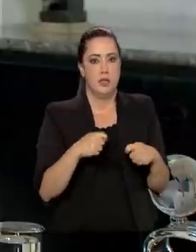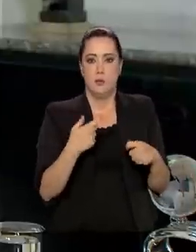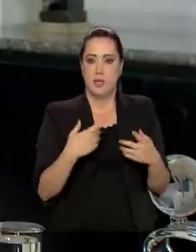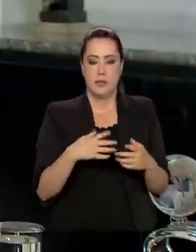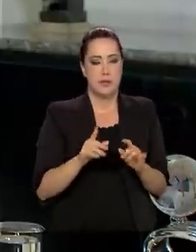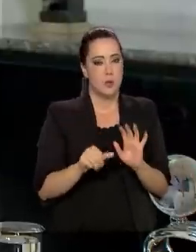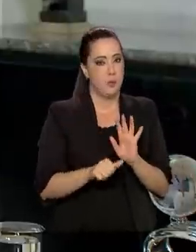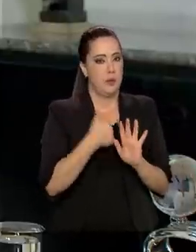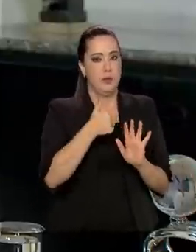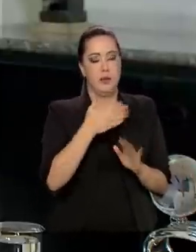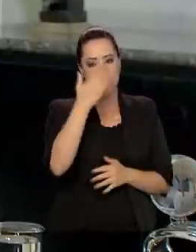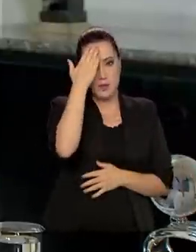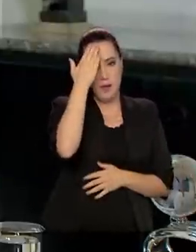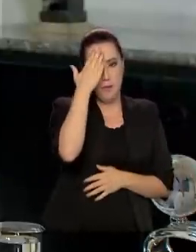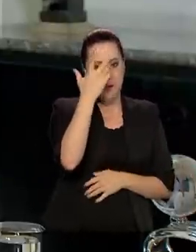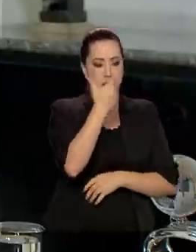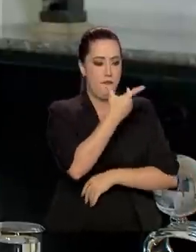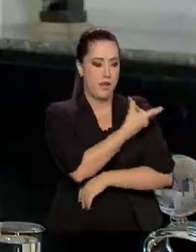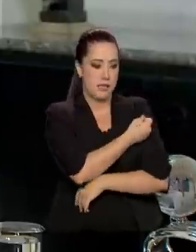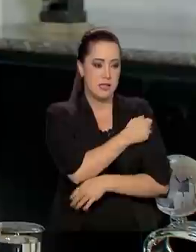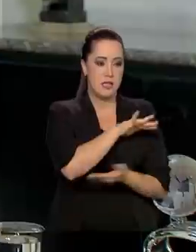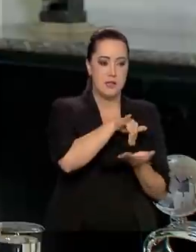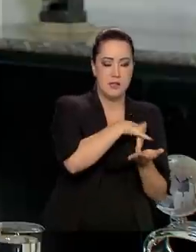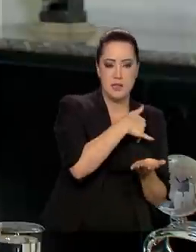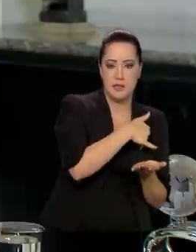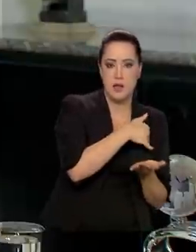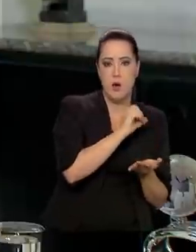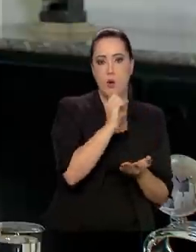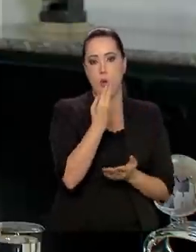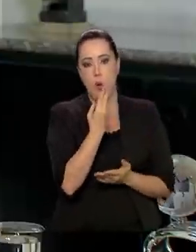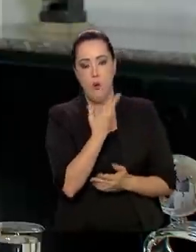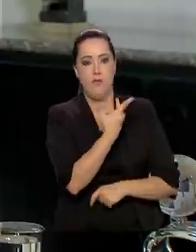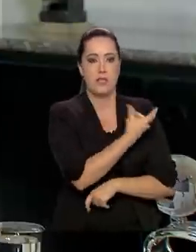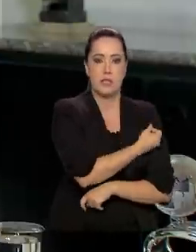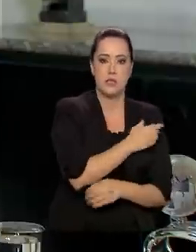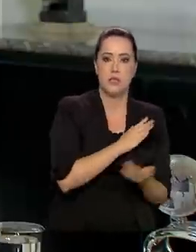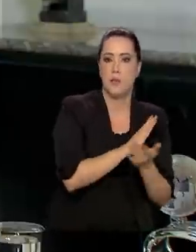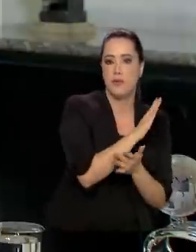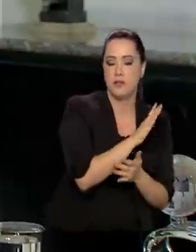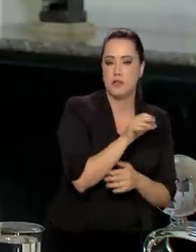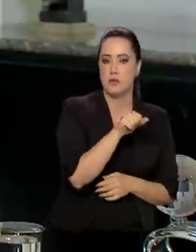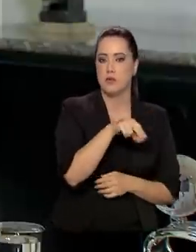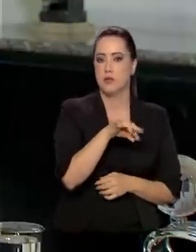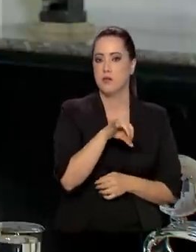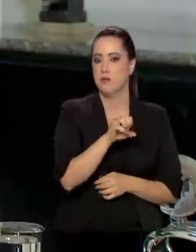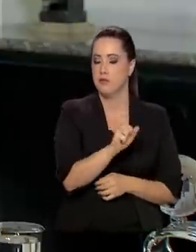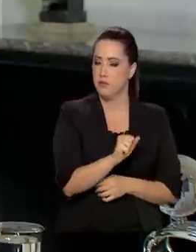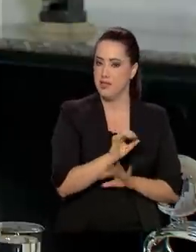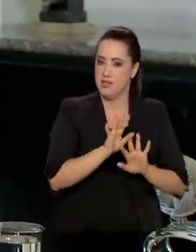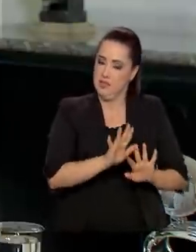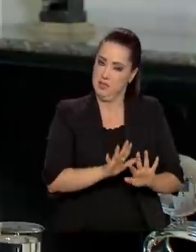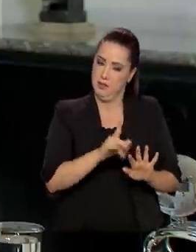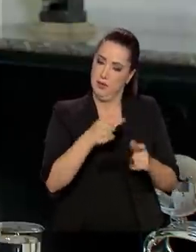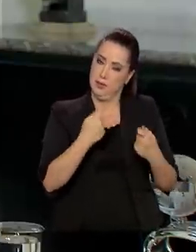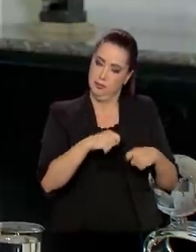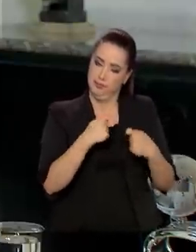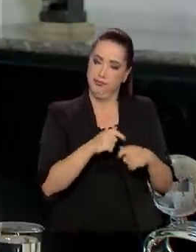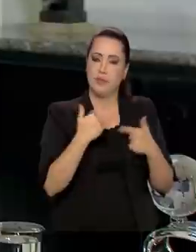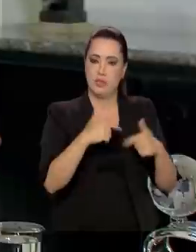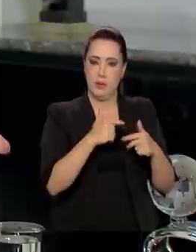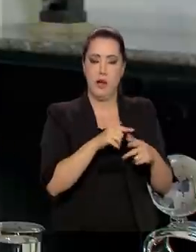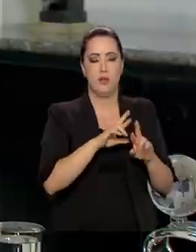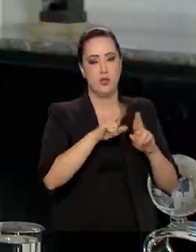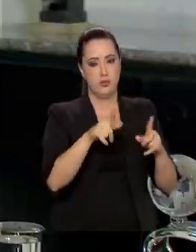registro. Ou vacina e autorização emergencial. São, logicamente, execuções